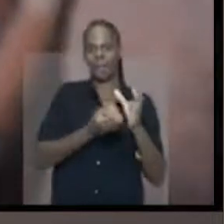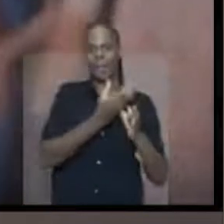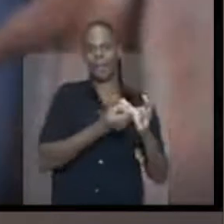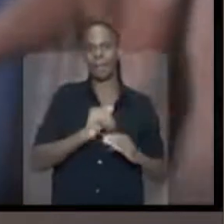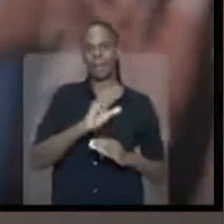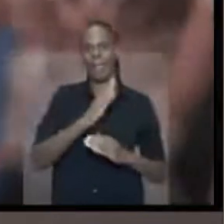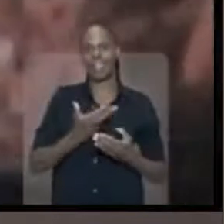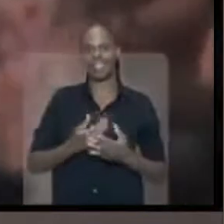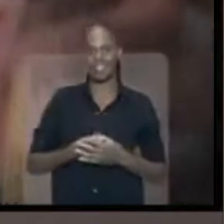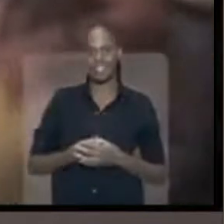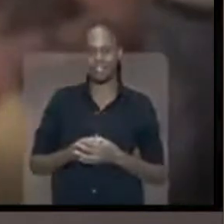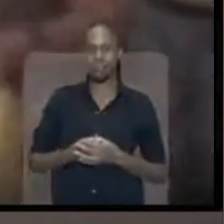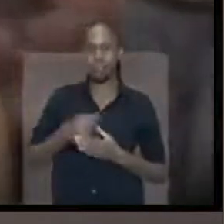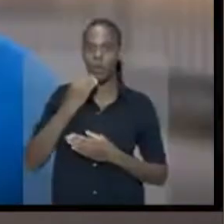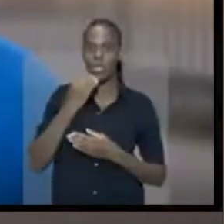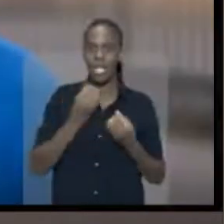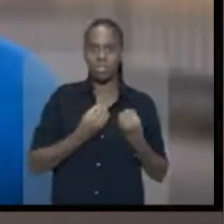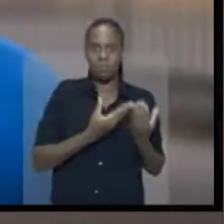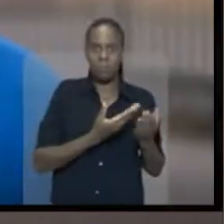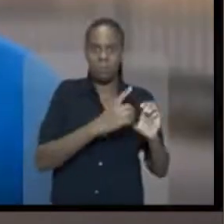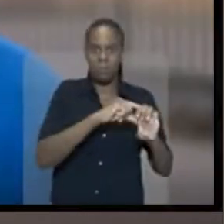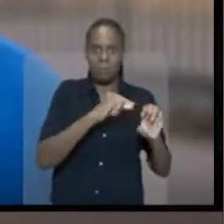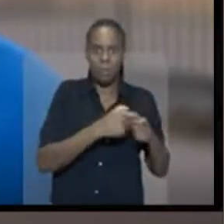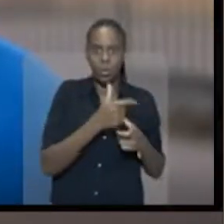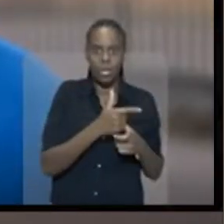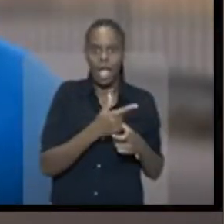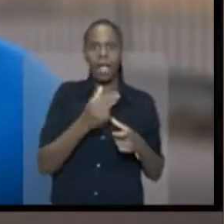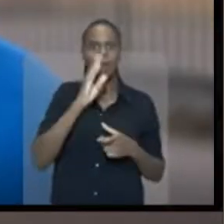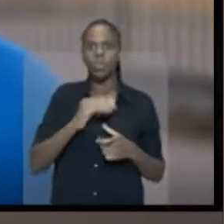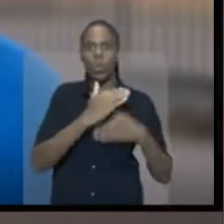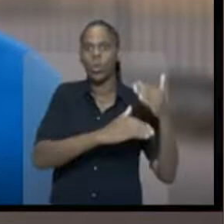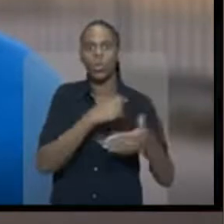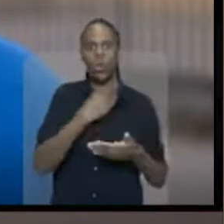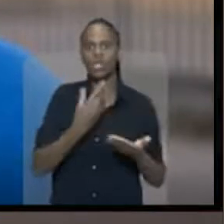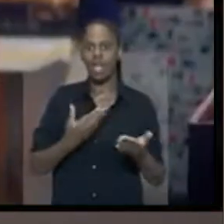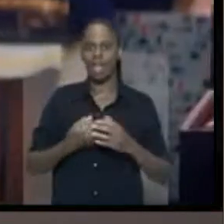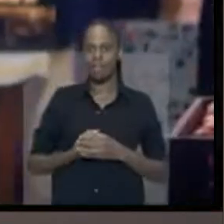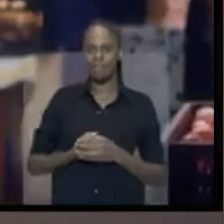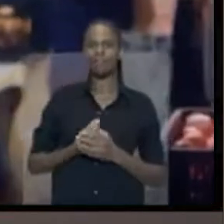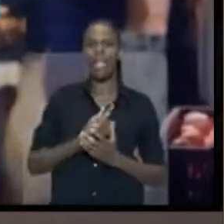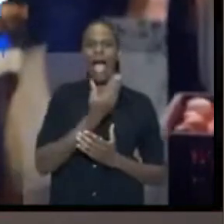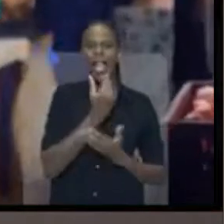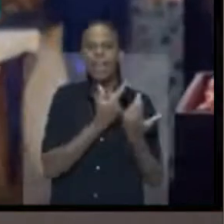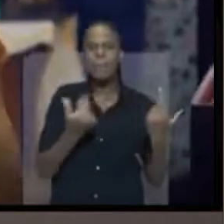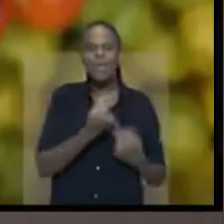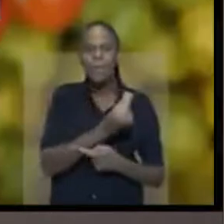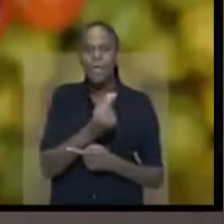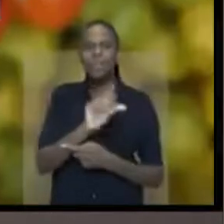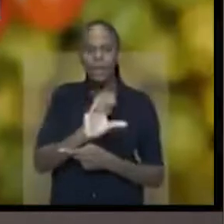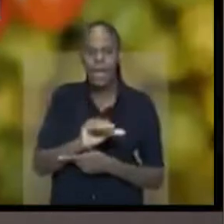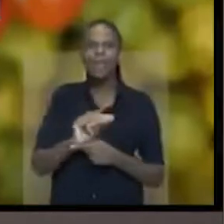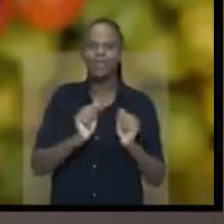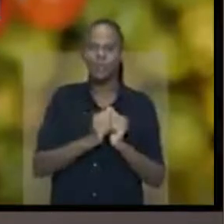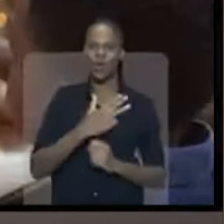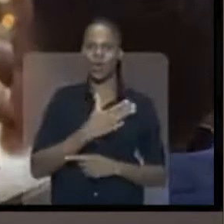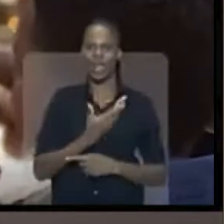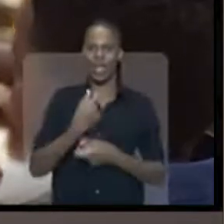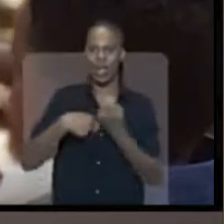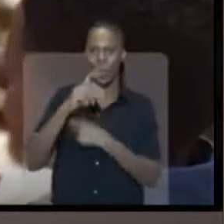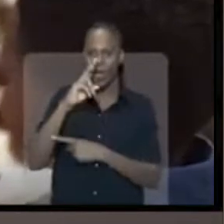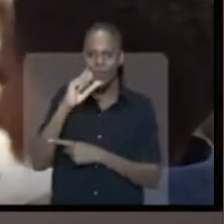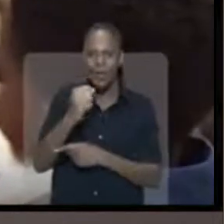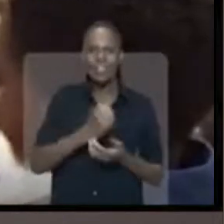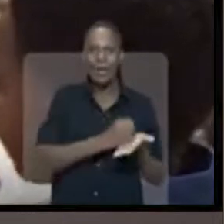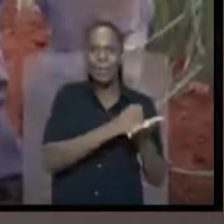gerarem mais empregos. Se não der oportunidade como empreendedor, o Brasil não cresce. Preço baixo nos alimentos é com Lula.